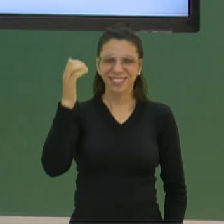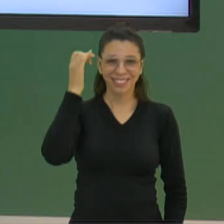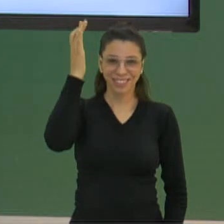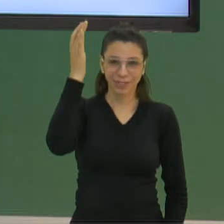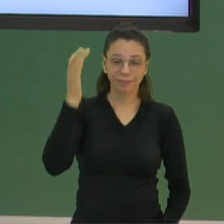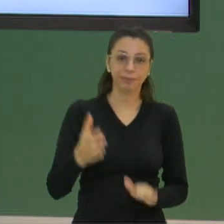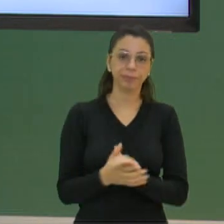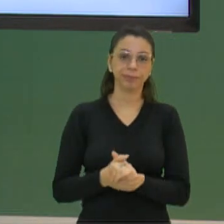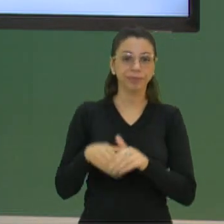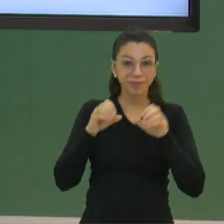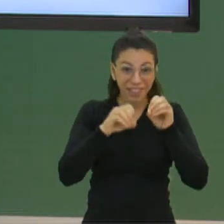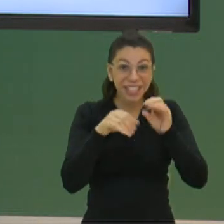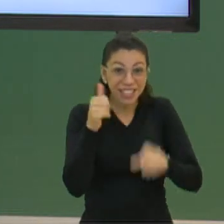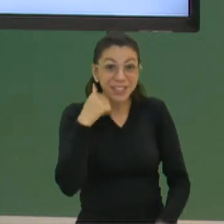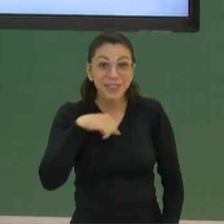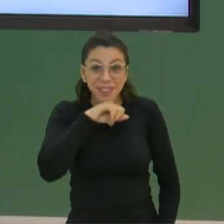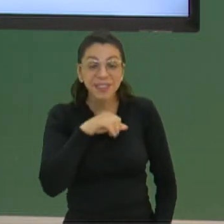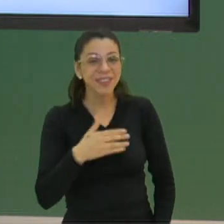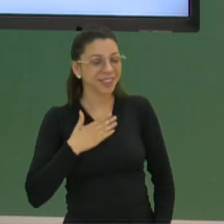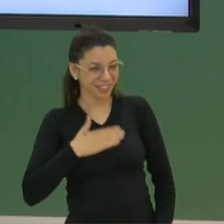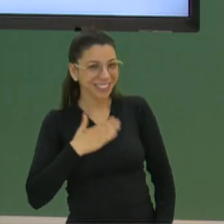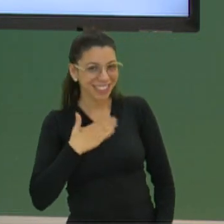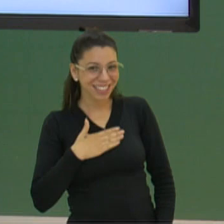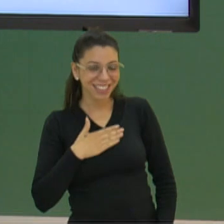A. Bem fácil. Ensina para sua mãe depois, ela vai gostar.